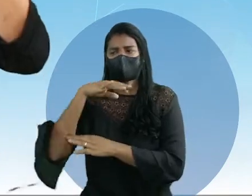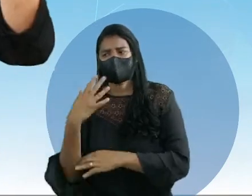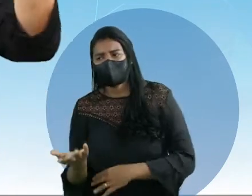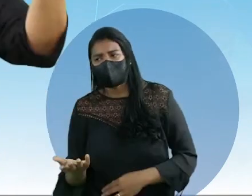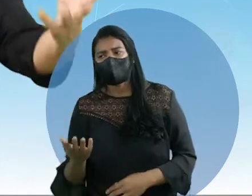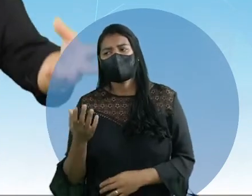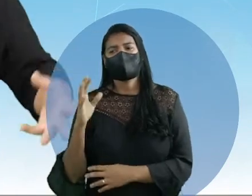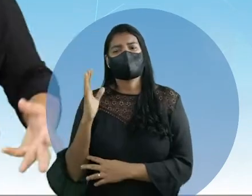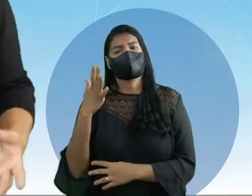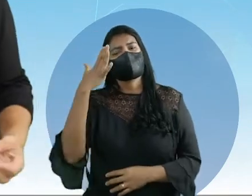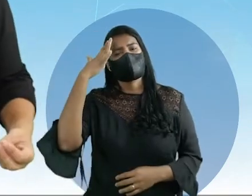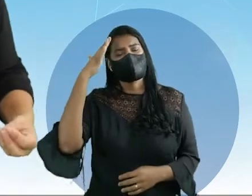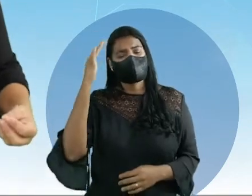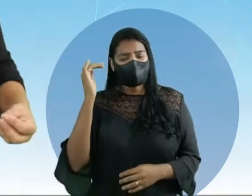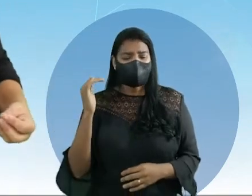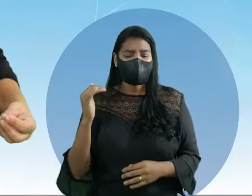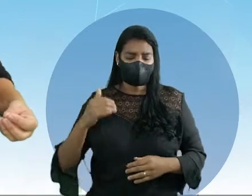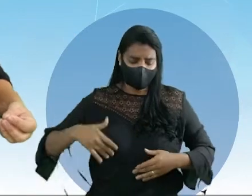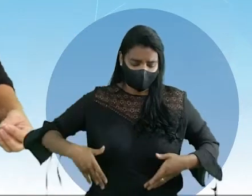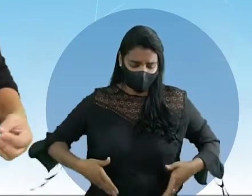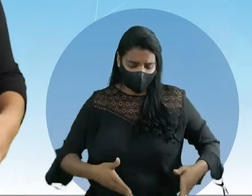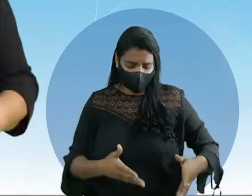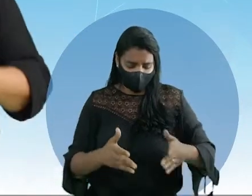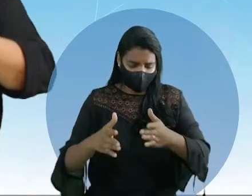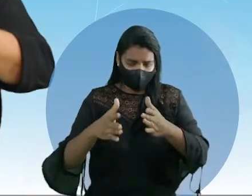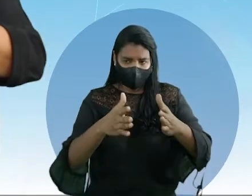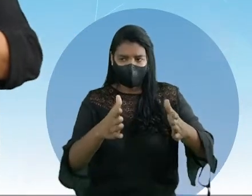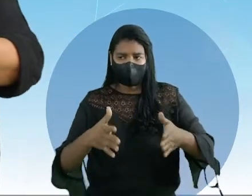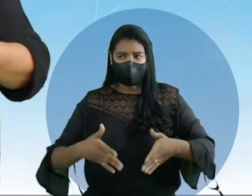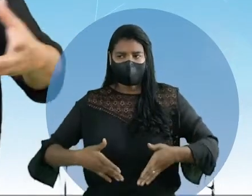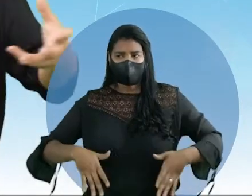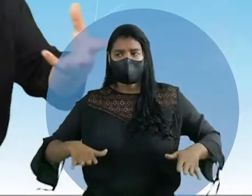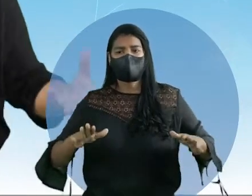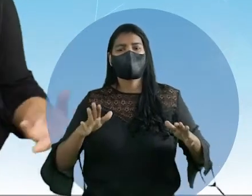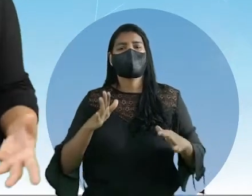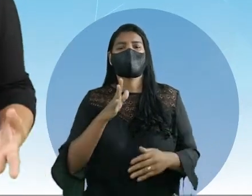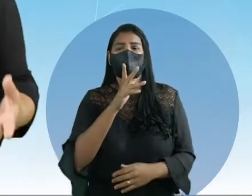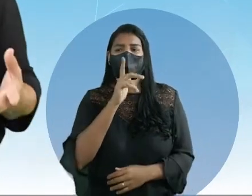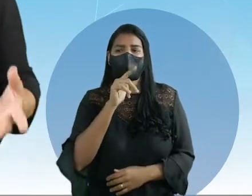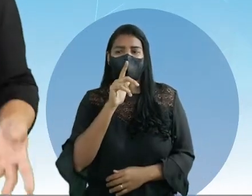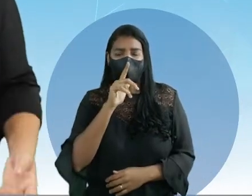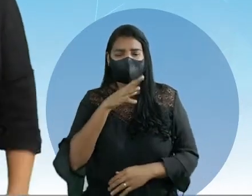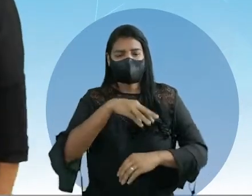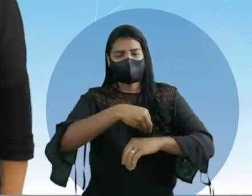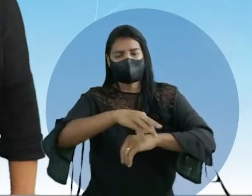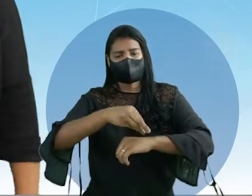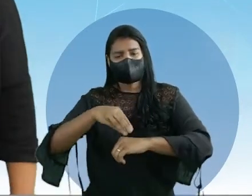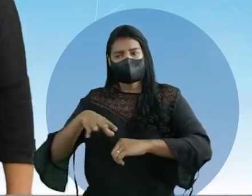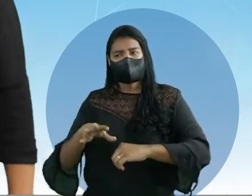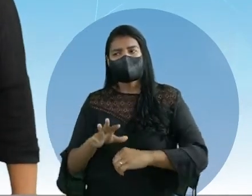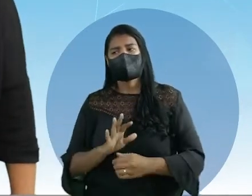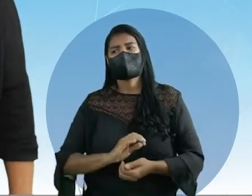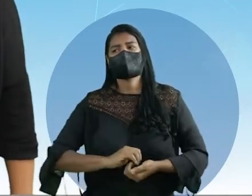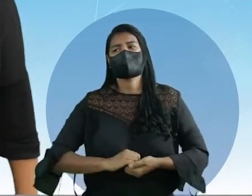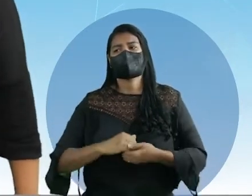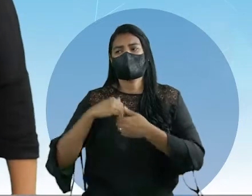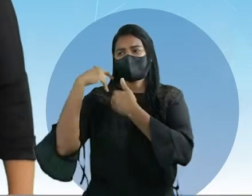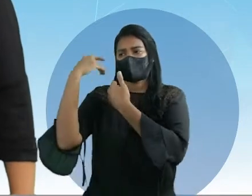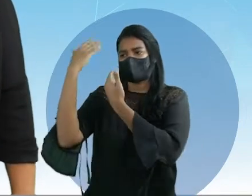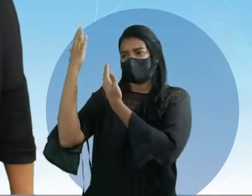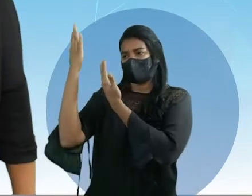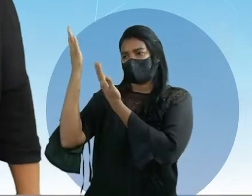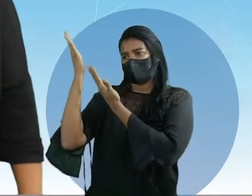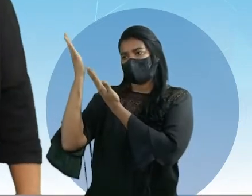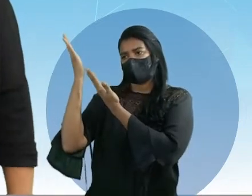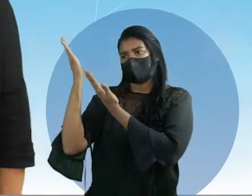vai. Uma parte dela é inudada e ela vai fornecer essa água para essas grandes regiões aí cuidar da fauna. Veja